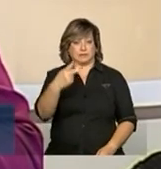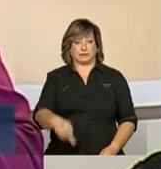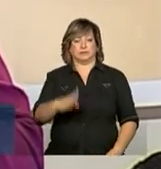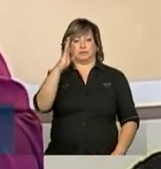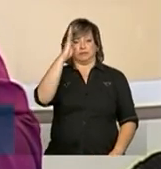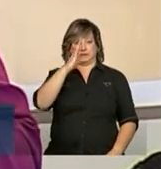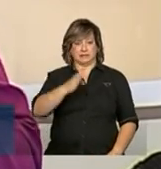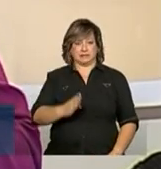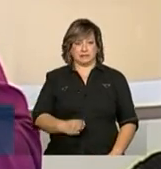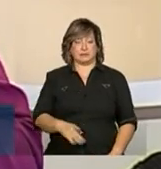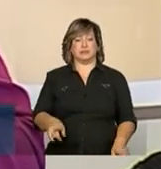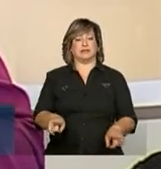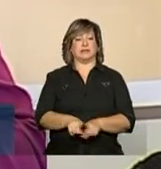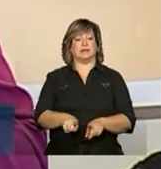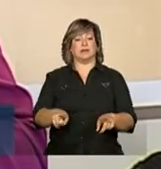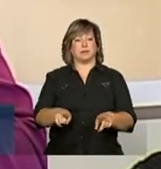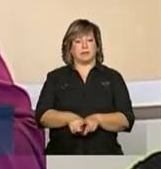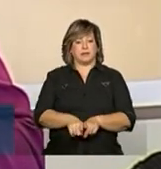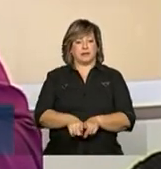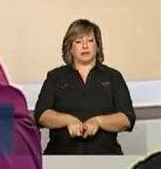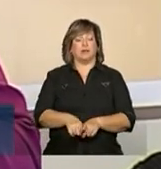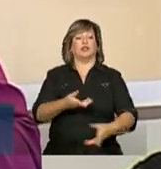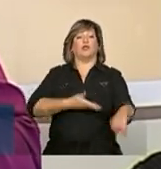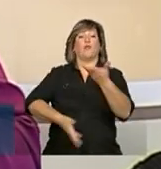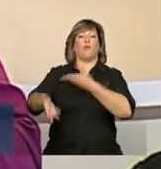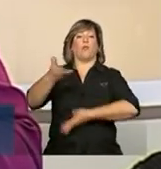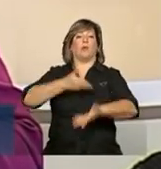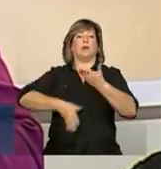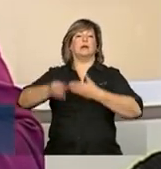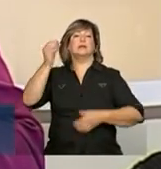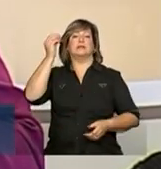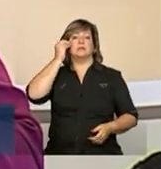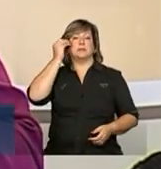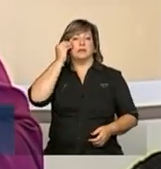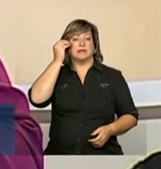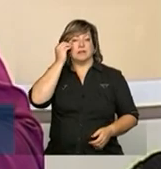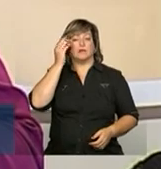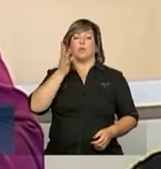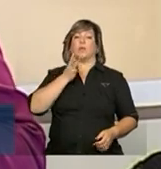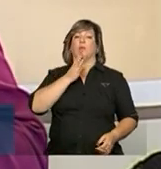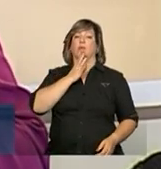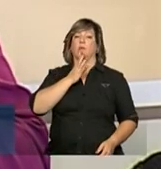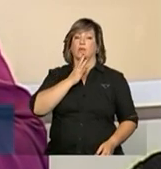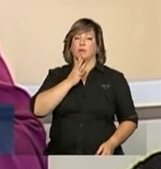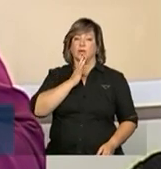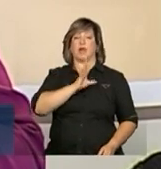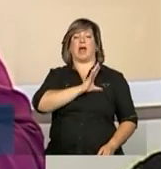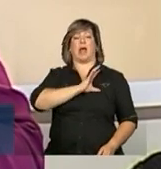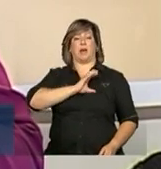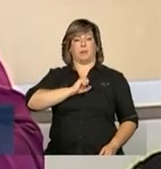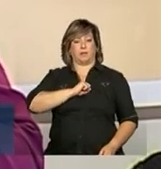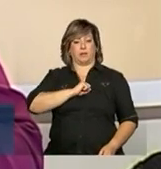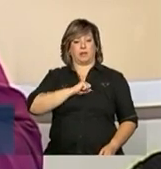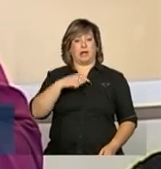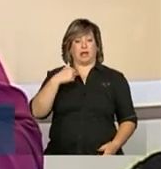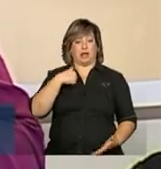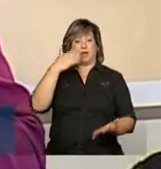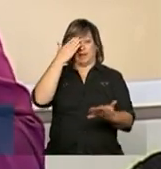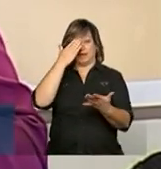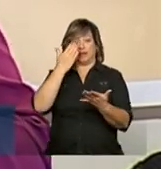brindar nossa experiência, nosso conhecimento e nosso amor. Eu acho